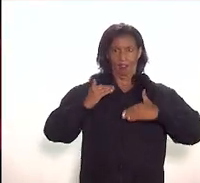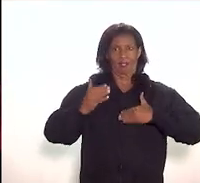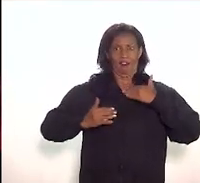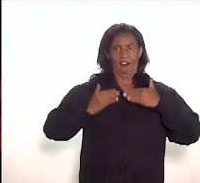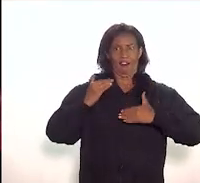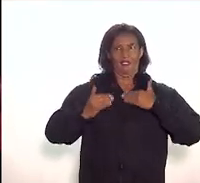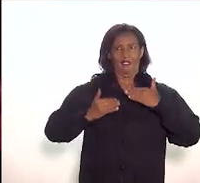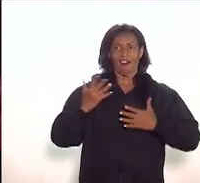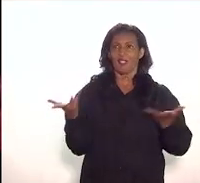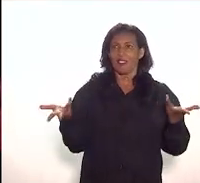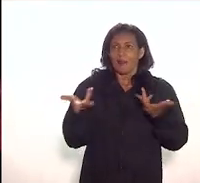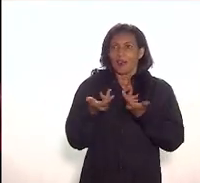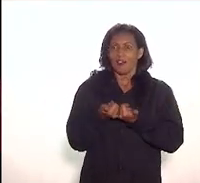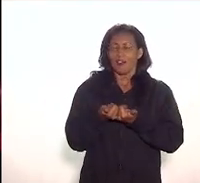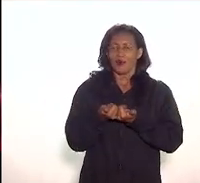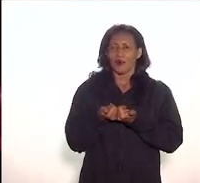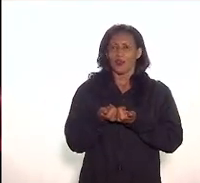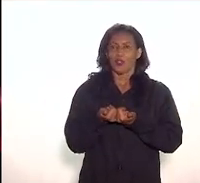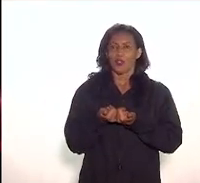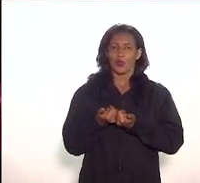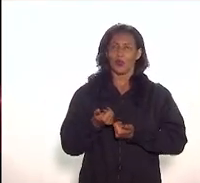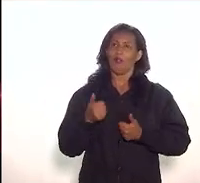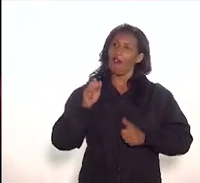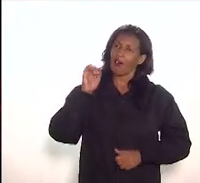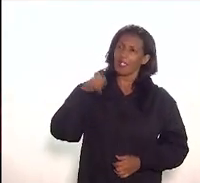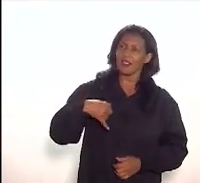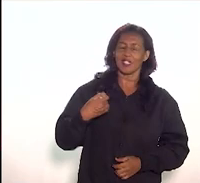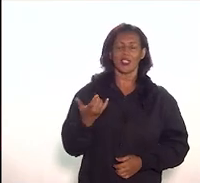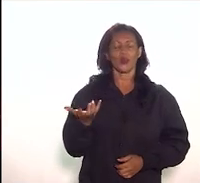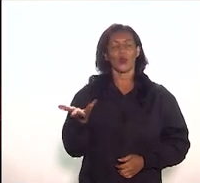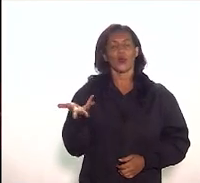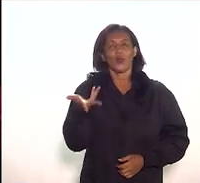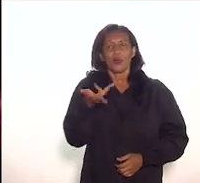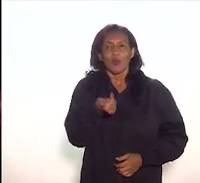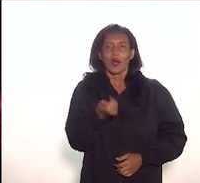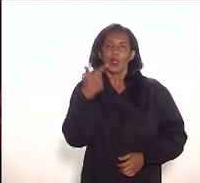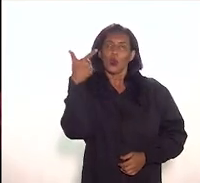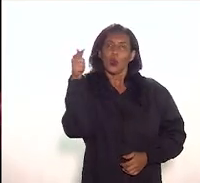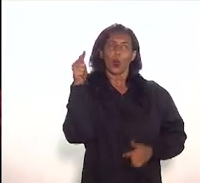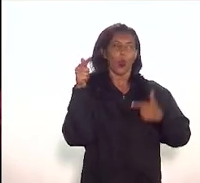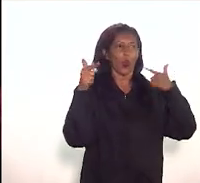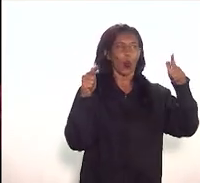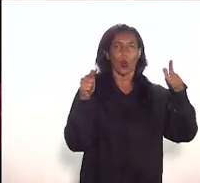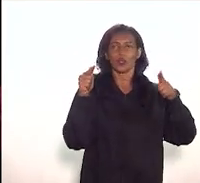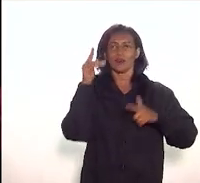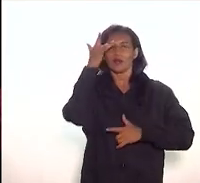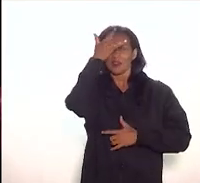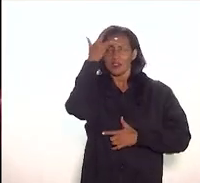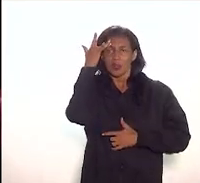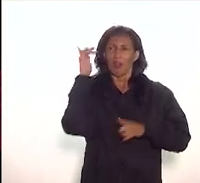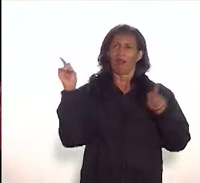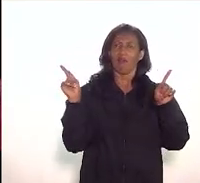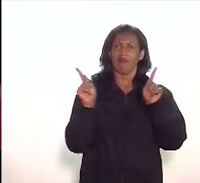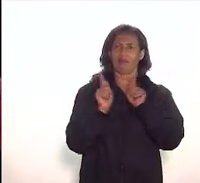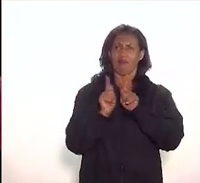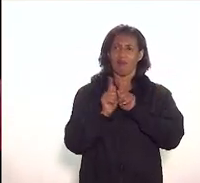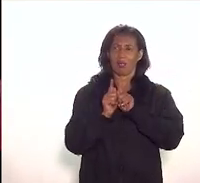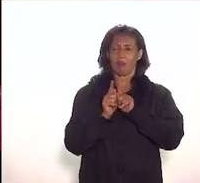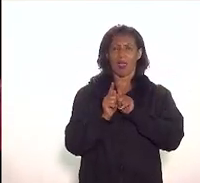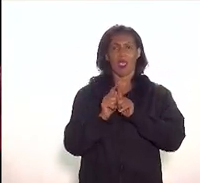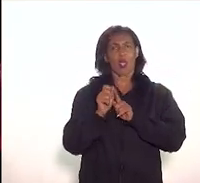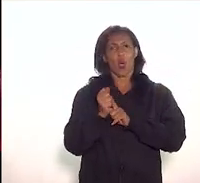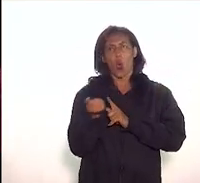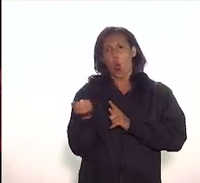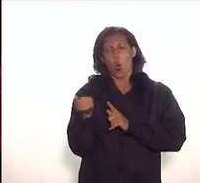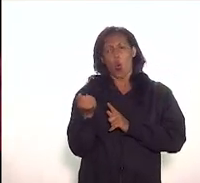o que é maravilhoso assim como é maravilhoso que outros atores sociais né seja de âmbito público